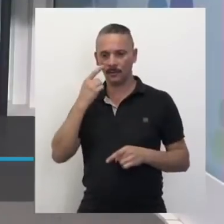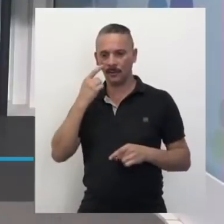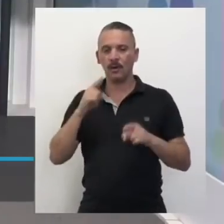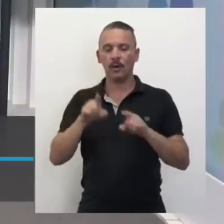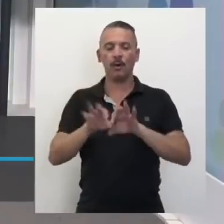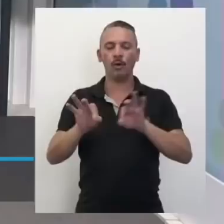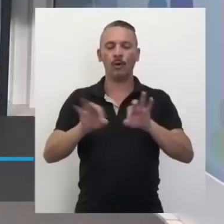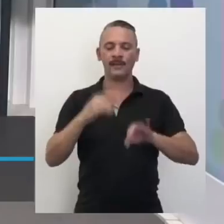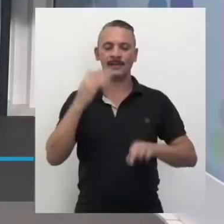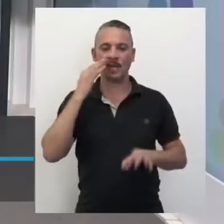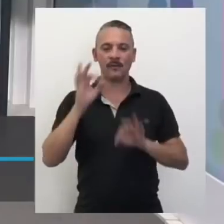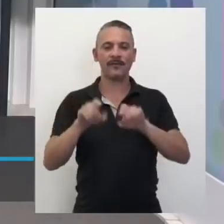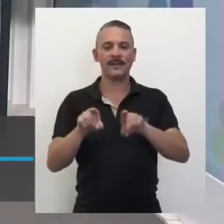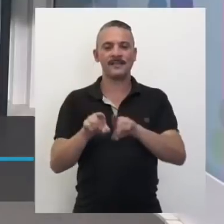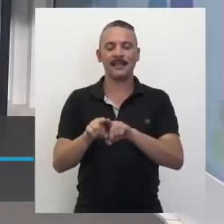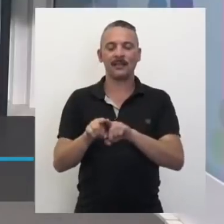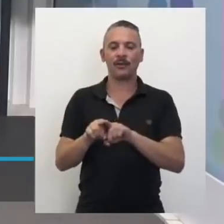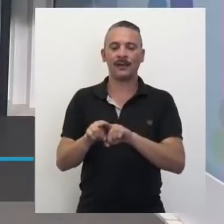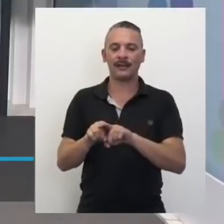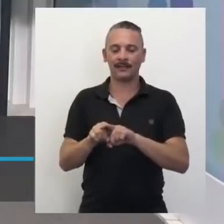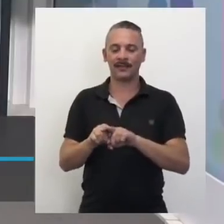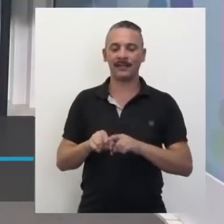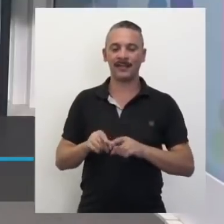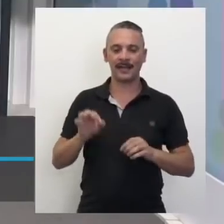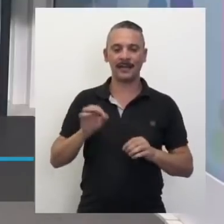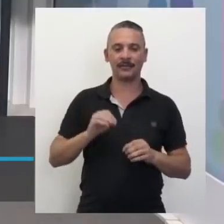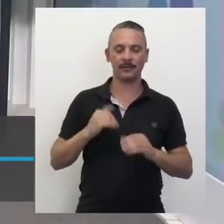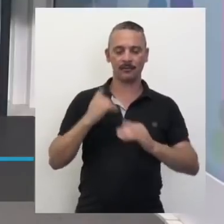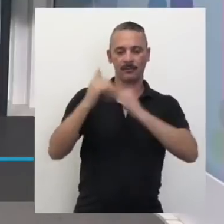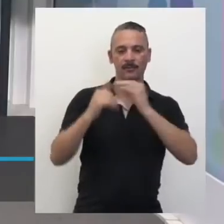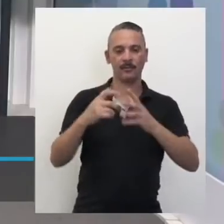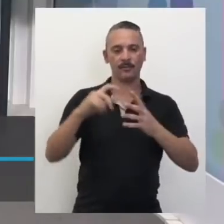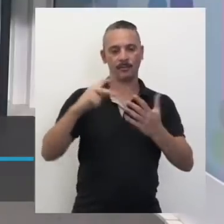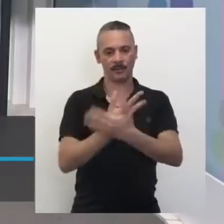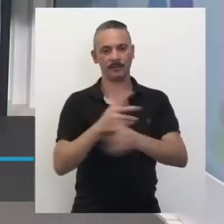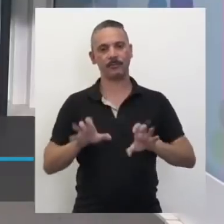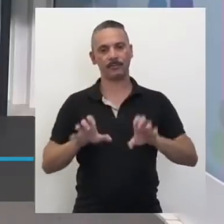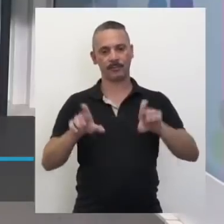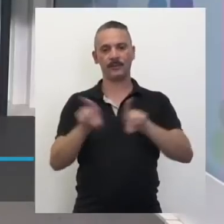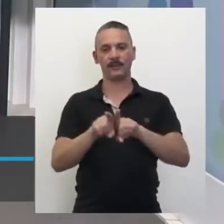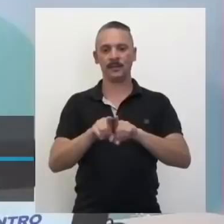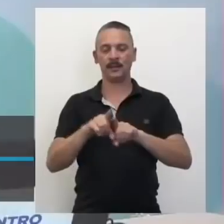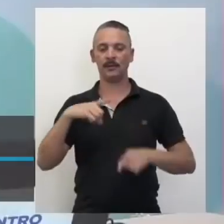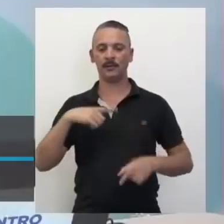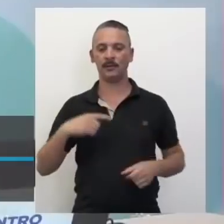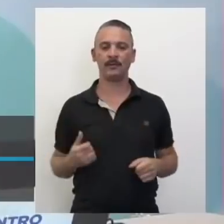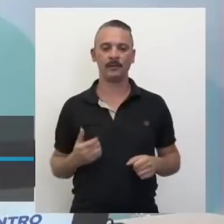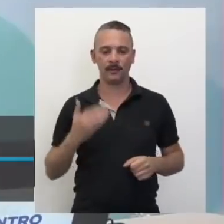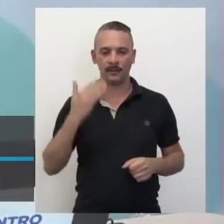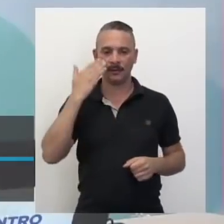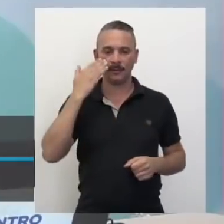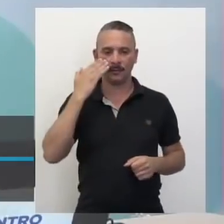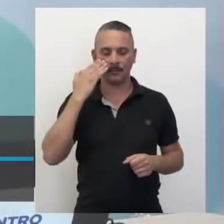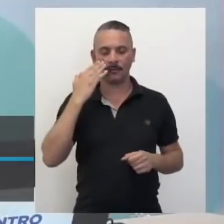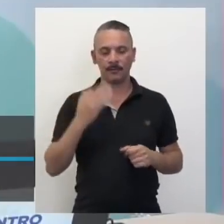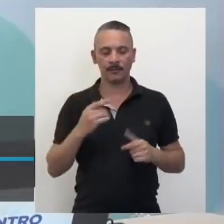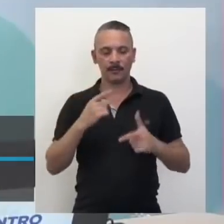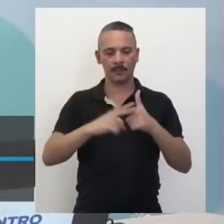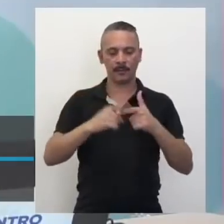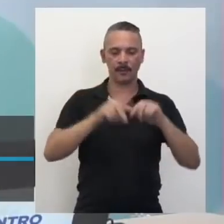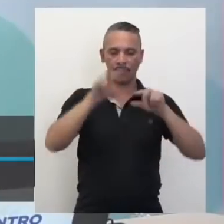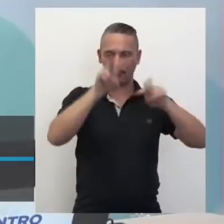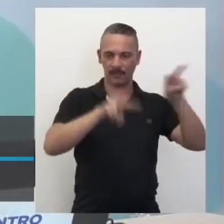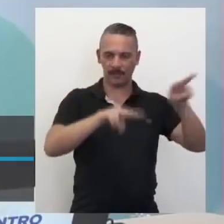Causa o envelhecimento precoce, né, da pele. Muito bem. E aí até que causa câncer de pele, problemas de visão,